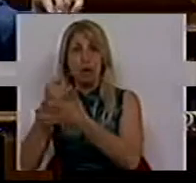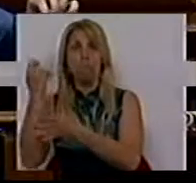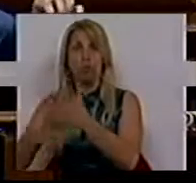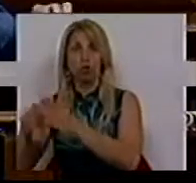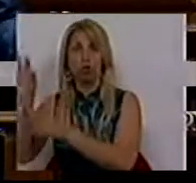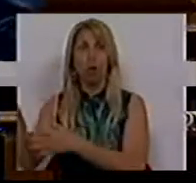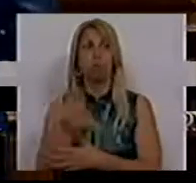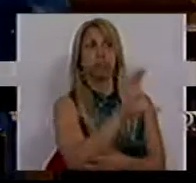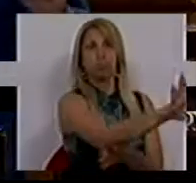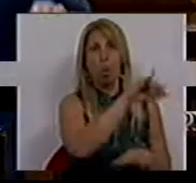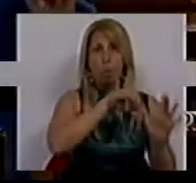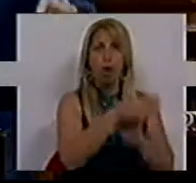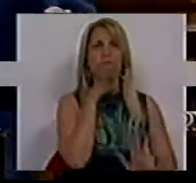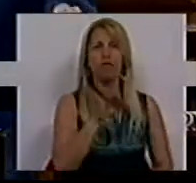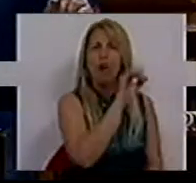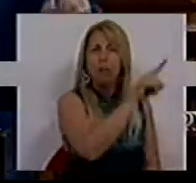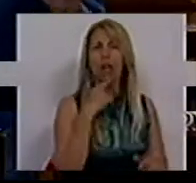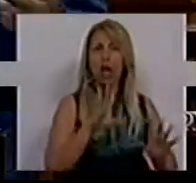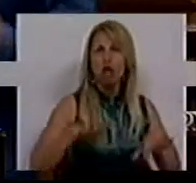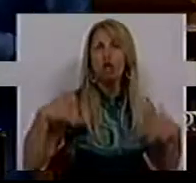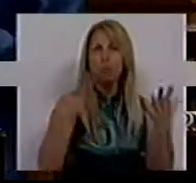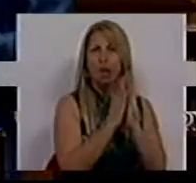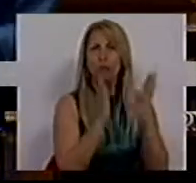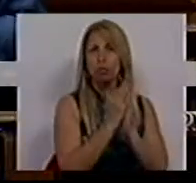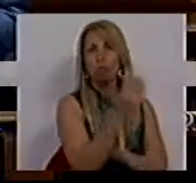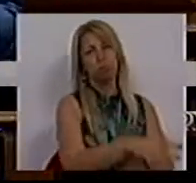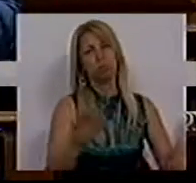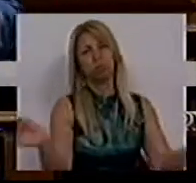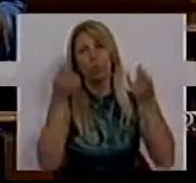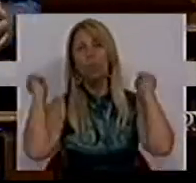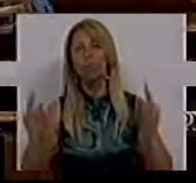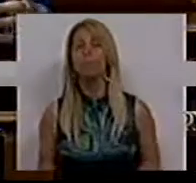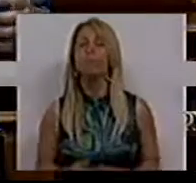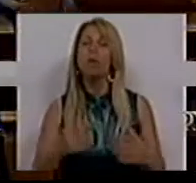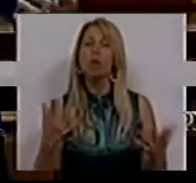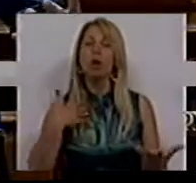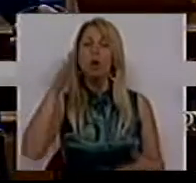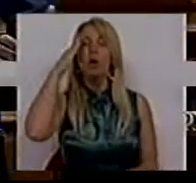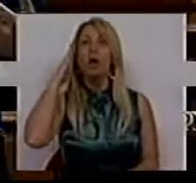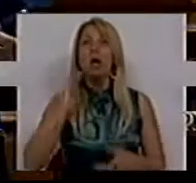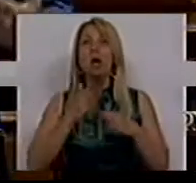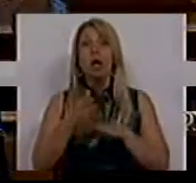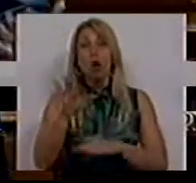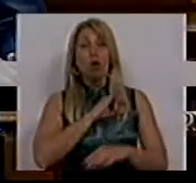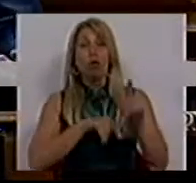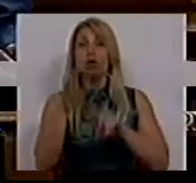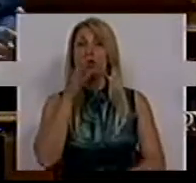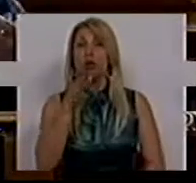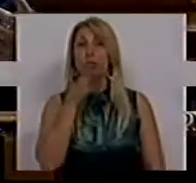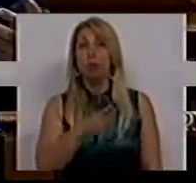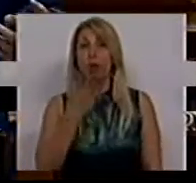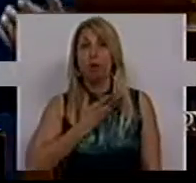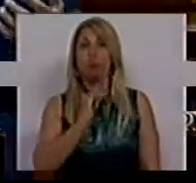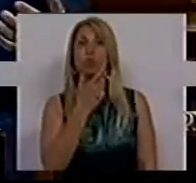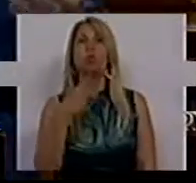parte, não haverá dinheiro para isso. Agora, eu creio que a intervenção do deputado Eduardo Pacheco, tentando chamar aqui a moderação ao